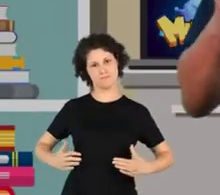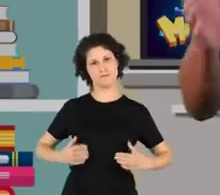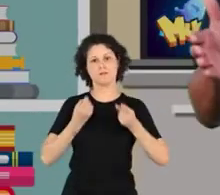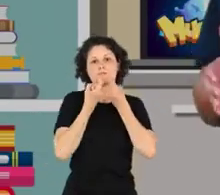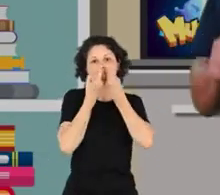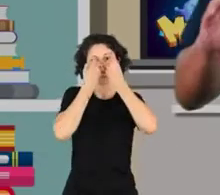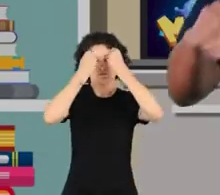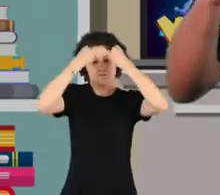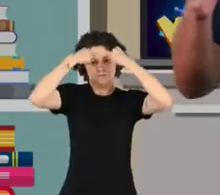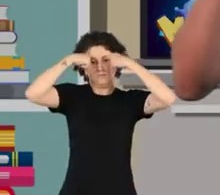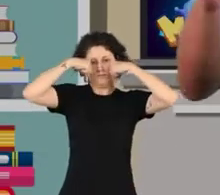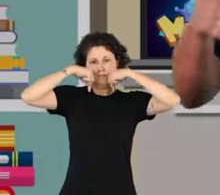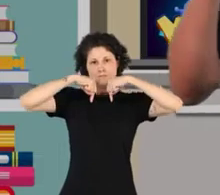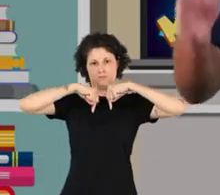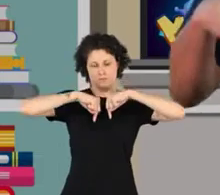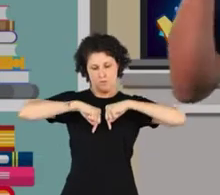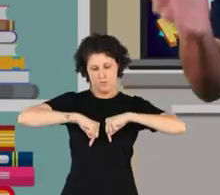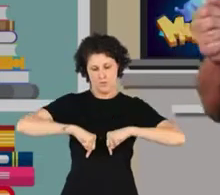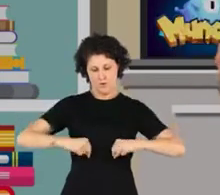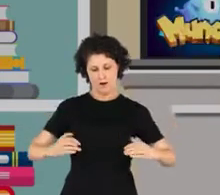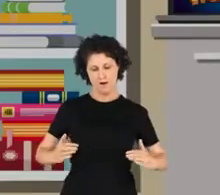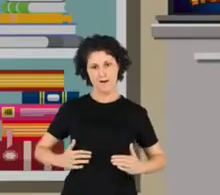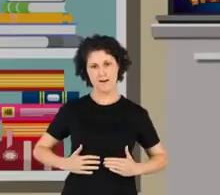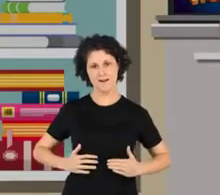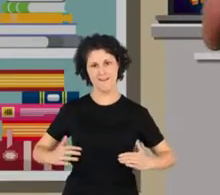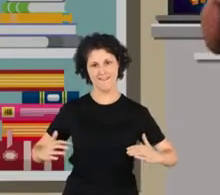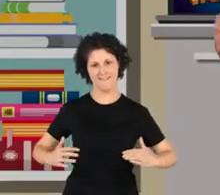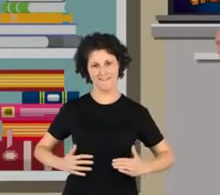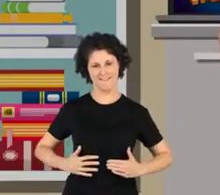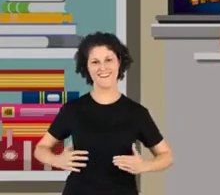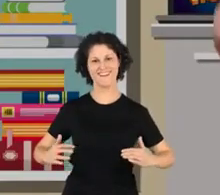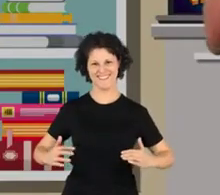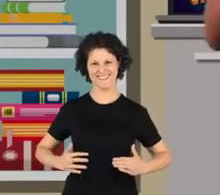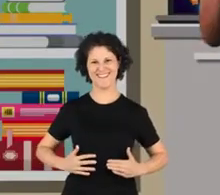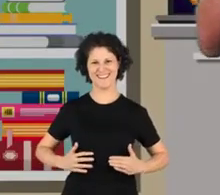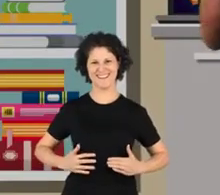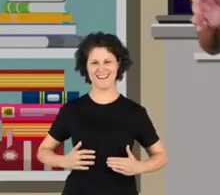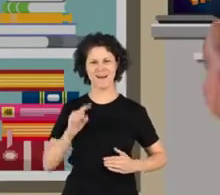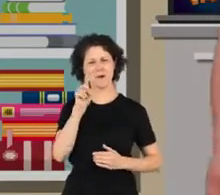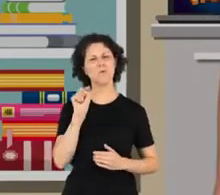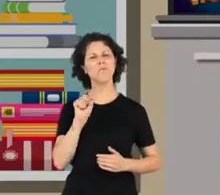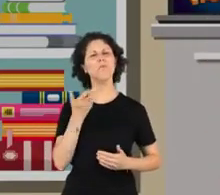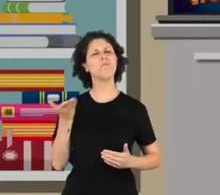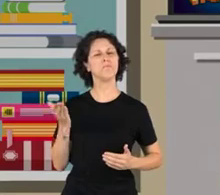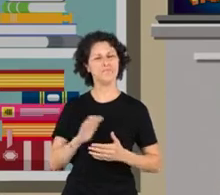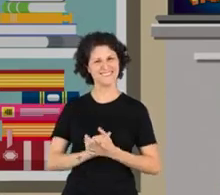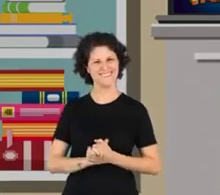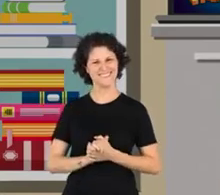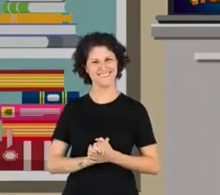longo caminho, o ar finalmente encontra os pulmões. Você poderia me responder quantos pulmões nós temos?